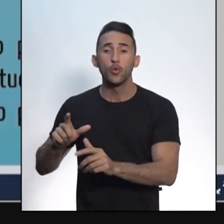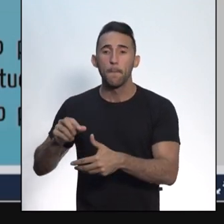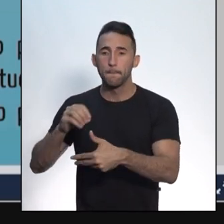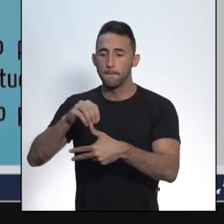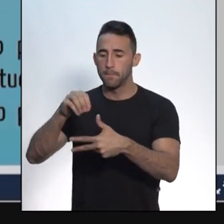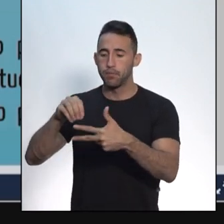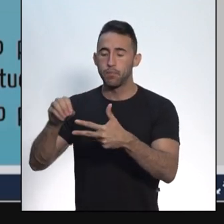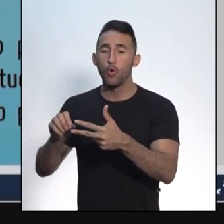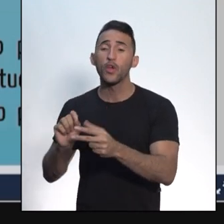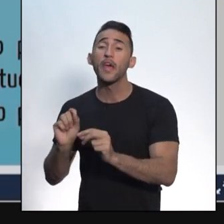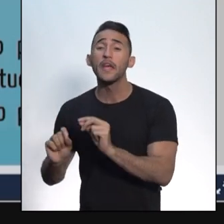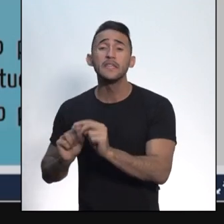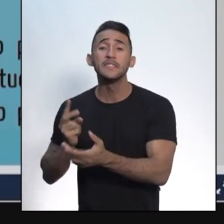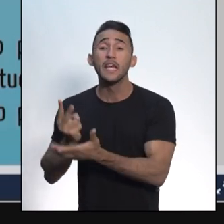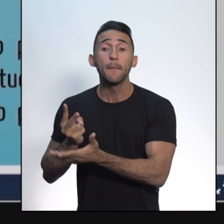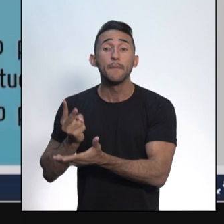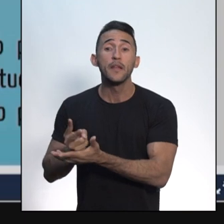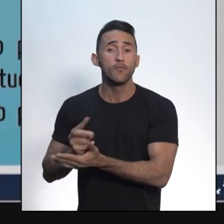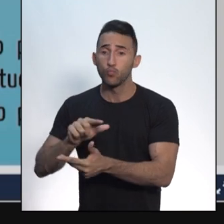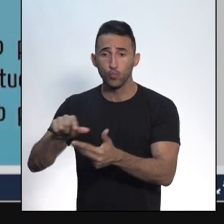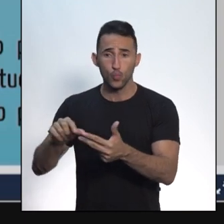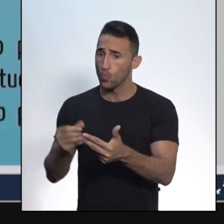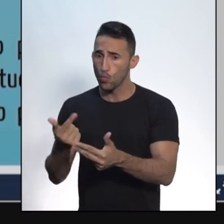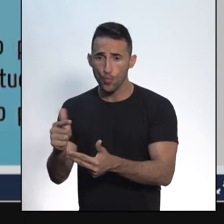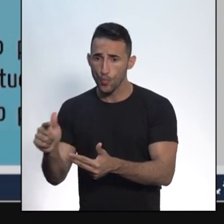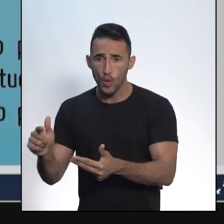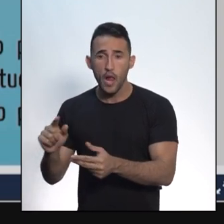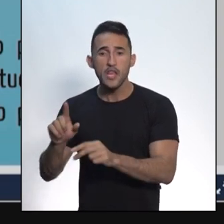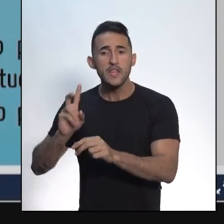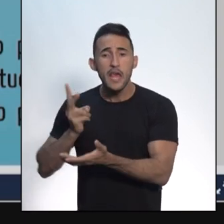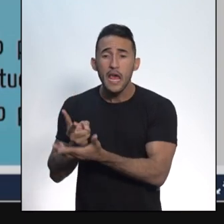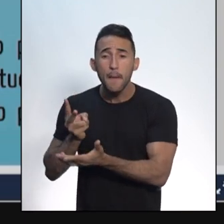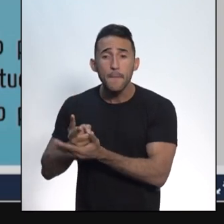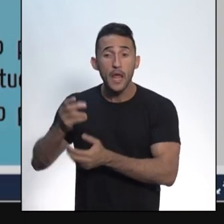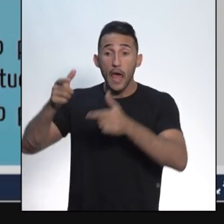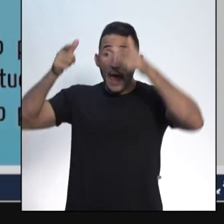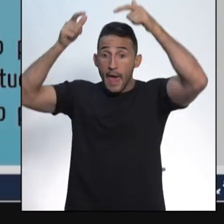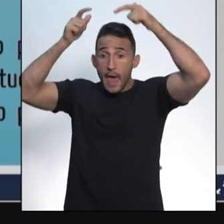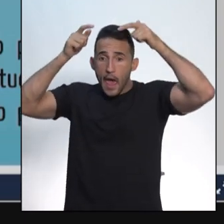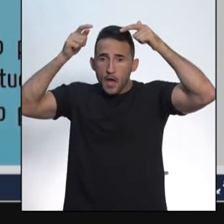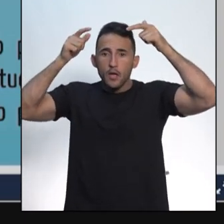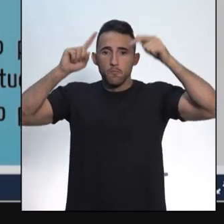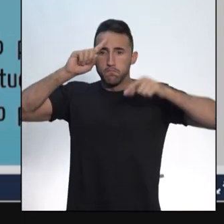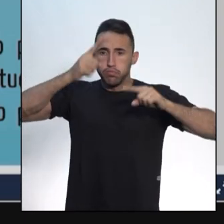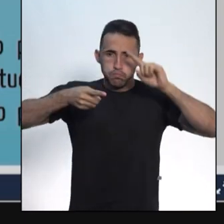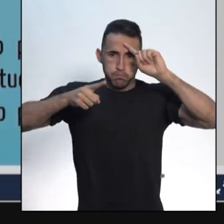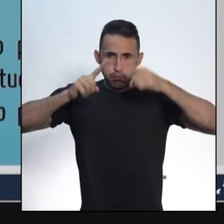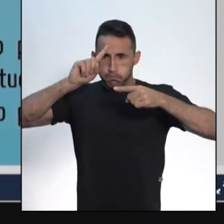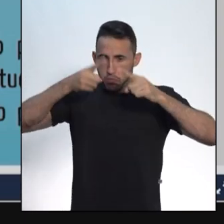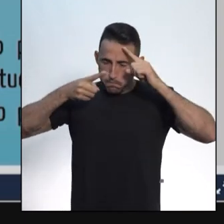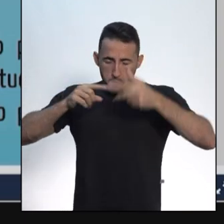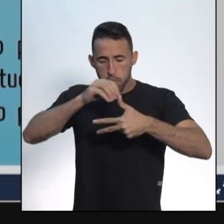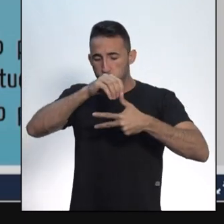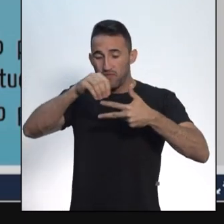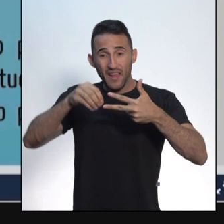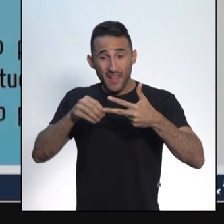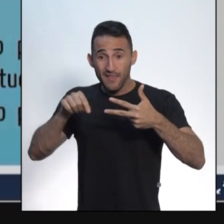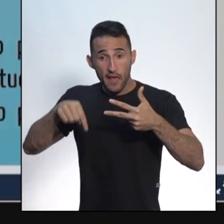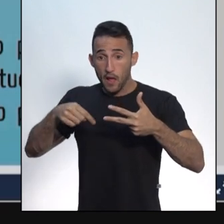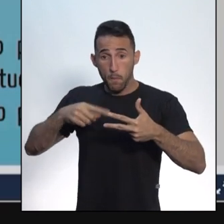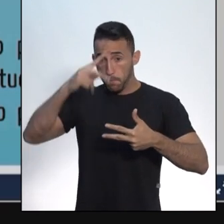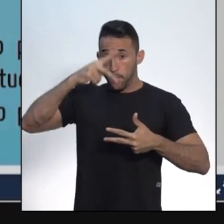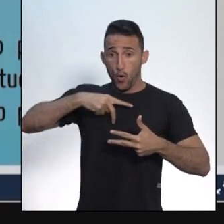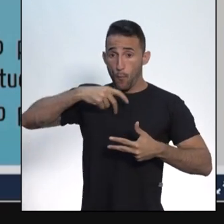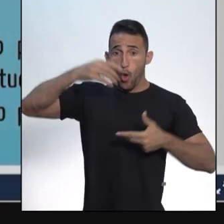concentrados nas mãos do rei. O rei exercia o poder executivo, o poder legislativo e o poder judiciário.